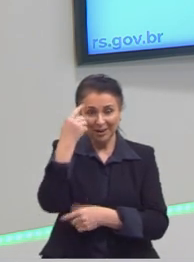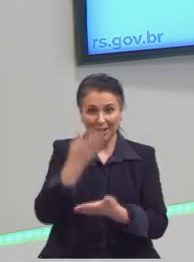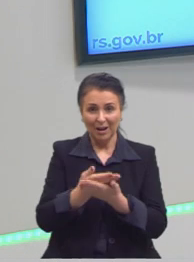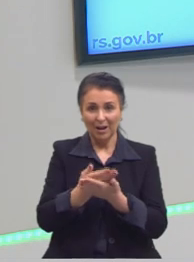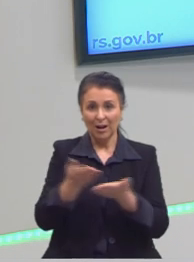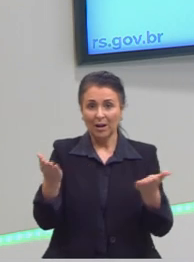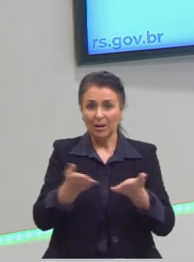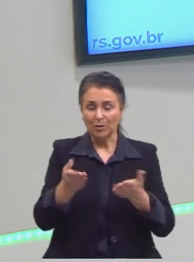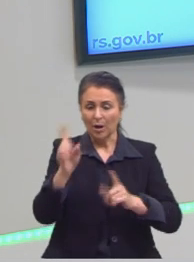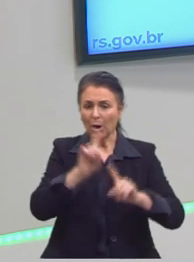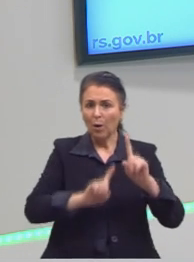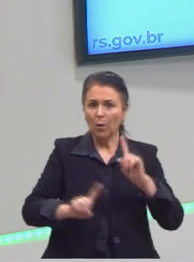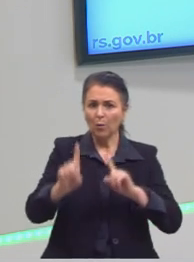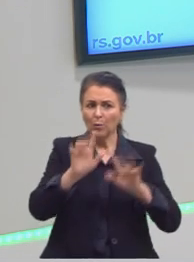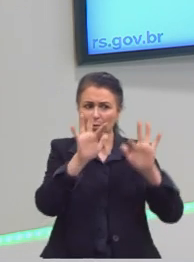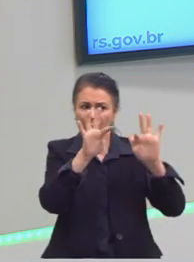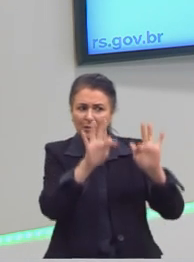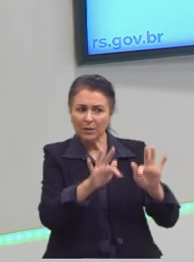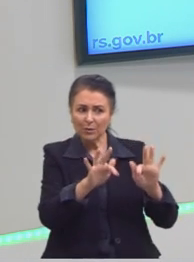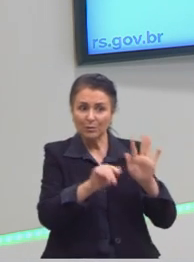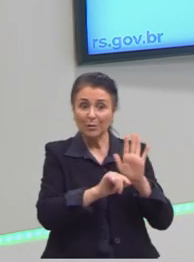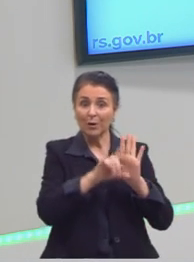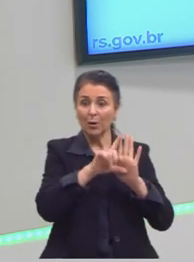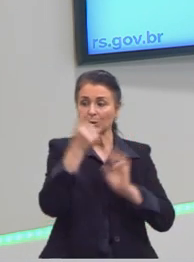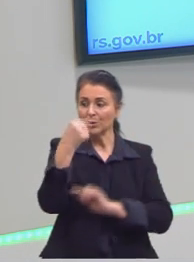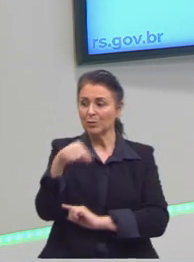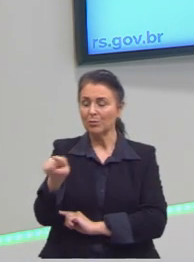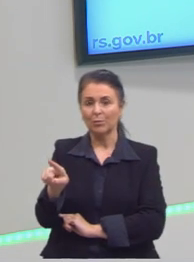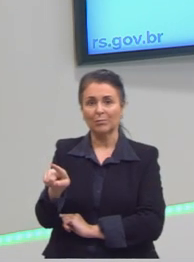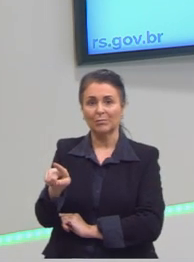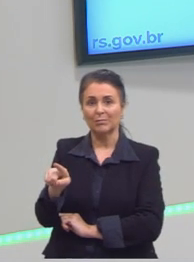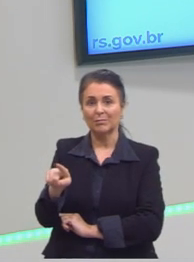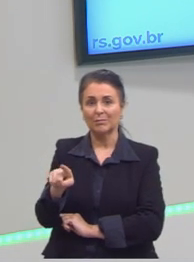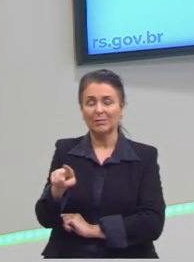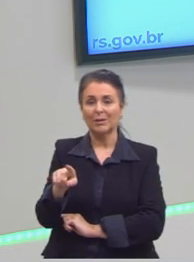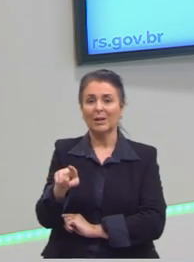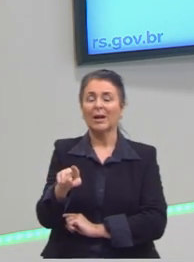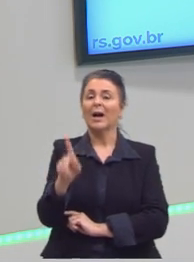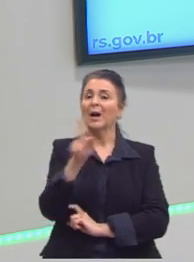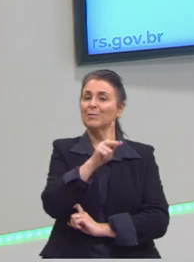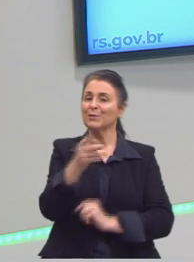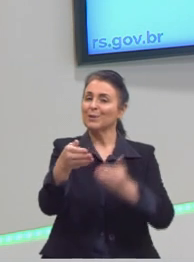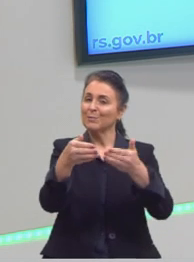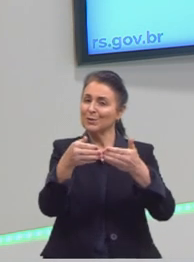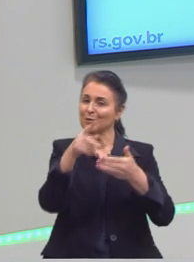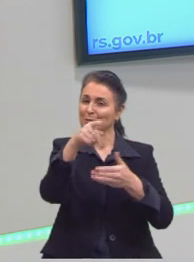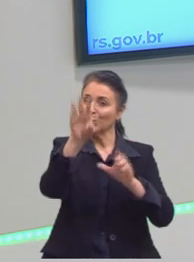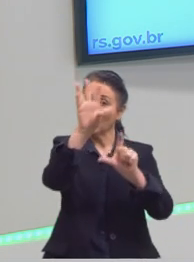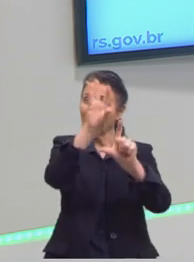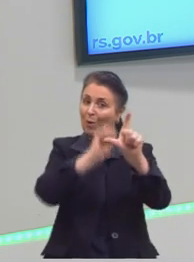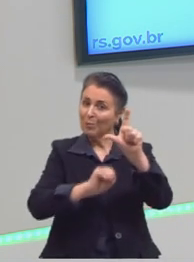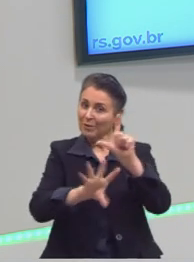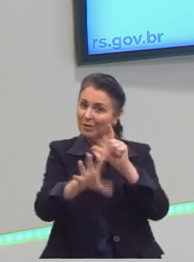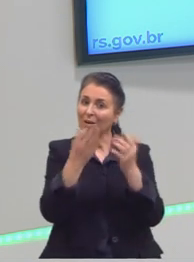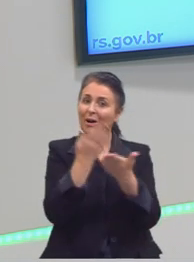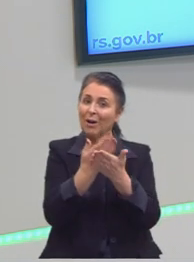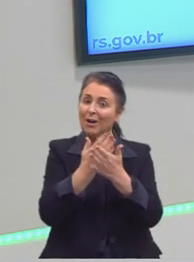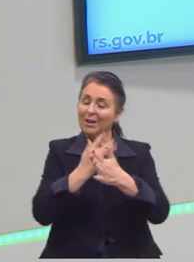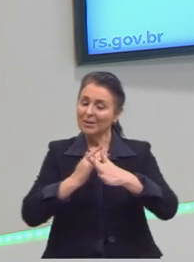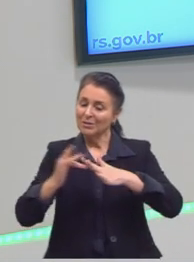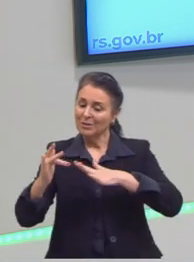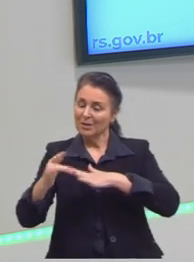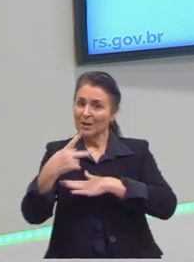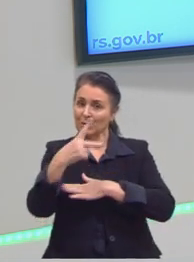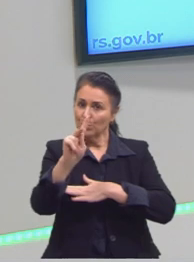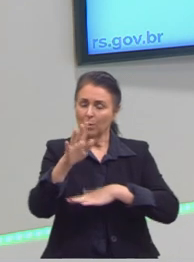Alguns infinitos são maiores do que outros, né? Quero que vocês compartilhem essas aulas nas redes sociais de vocês. Não